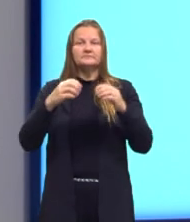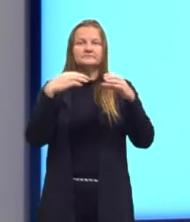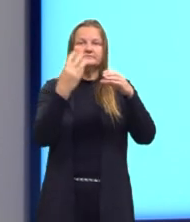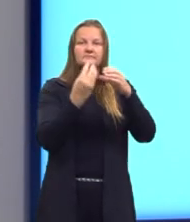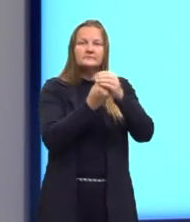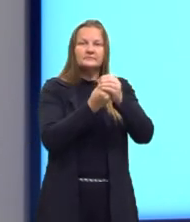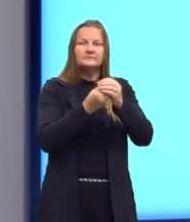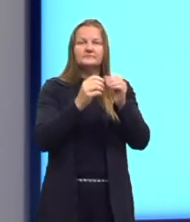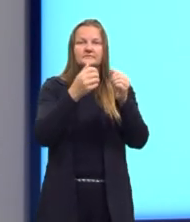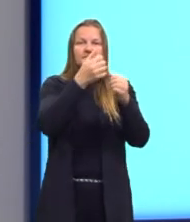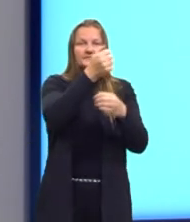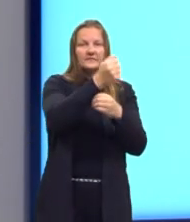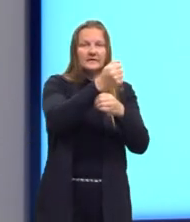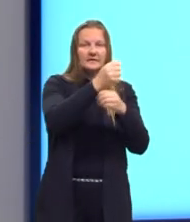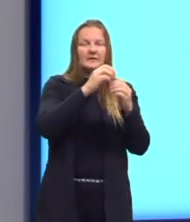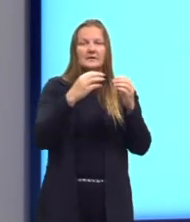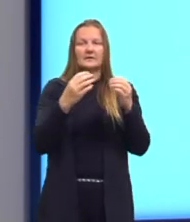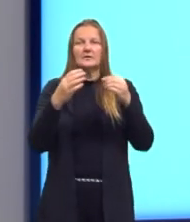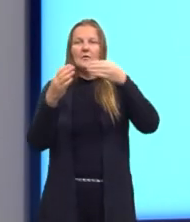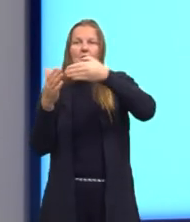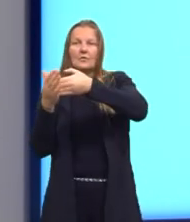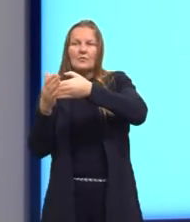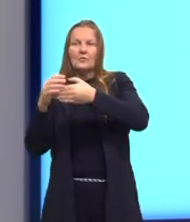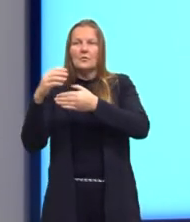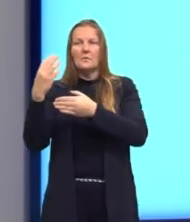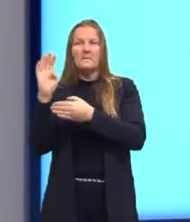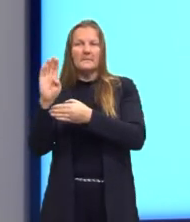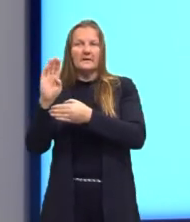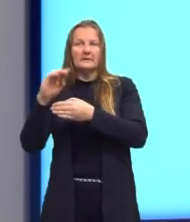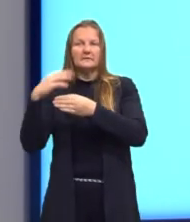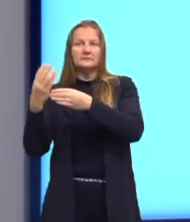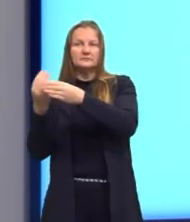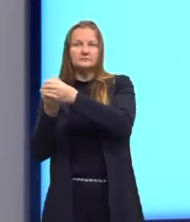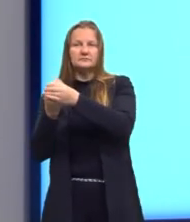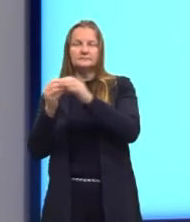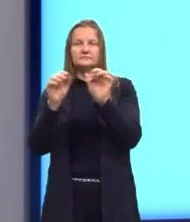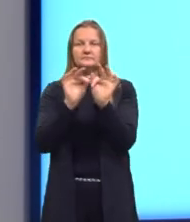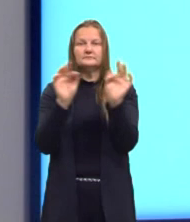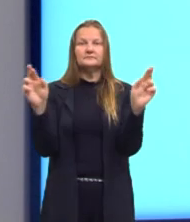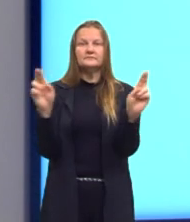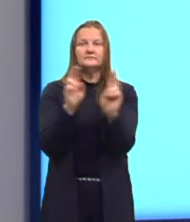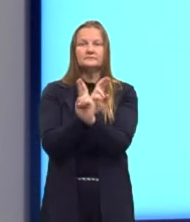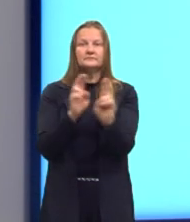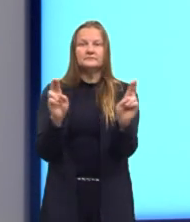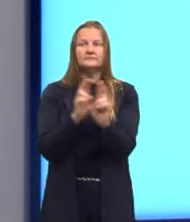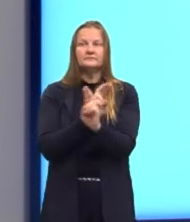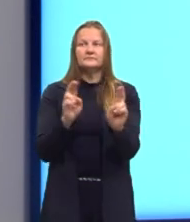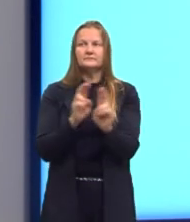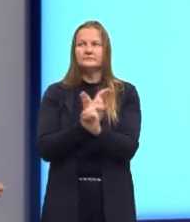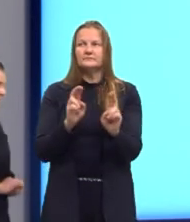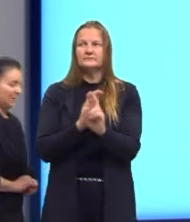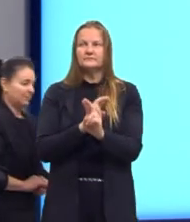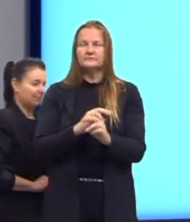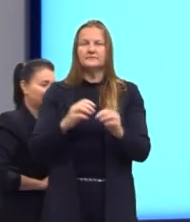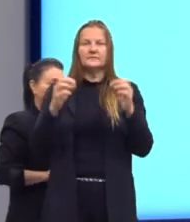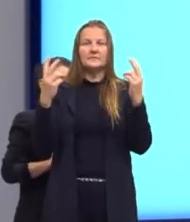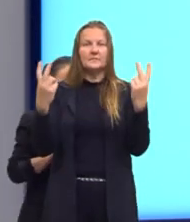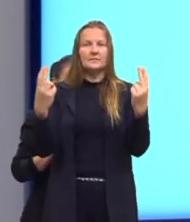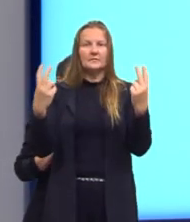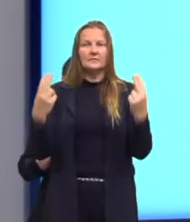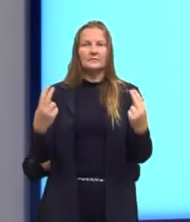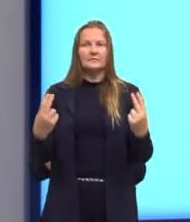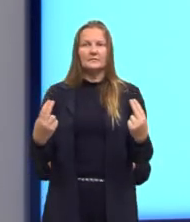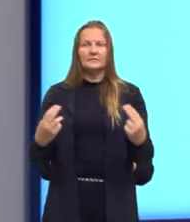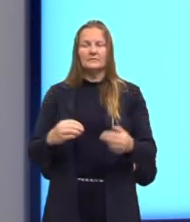A em B. Ela será injetiva ou injetora, se, e somente se, elementos distintos do